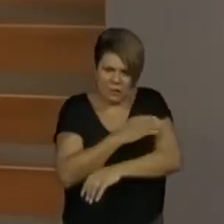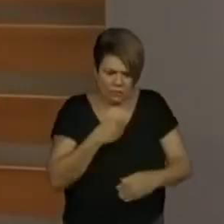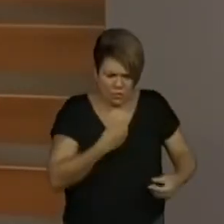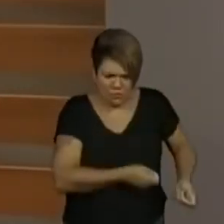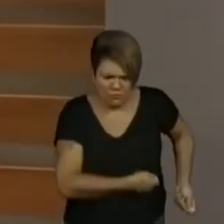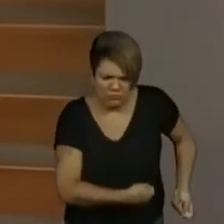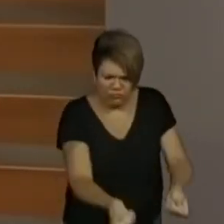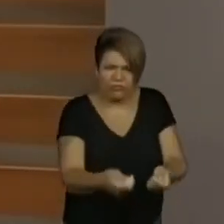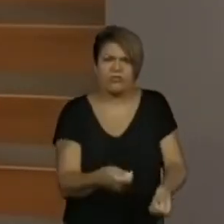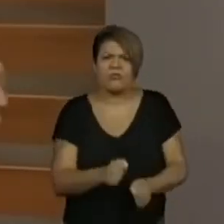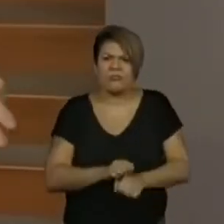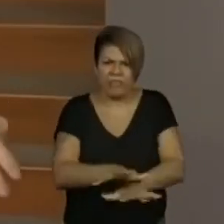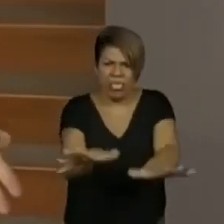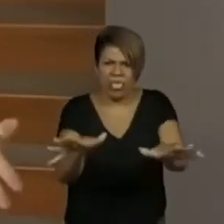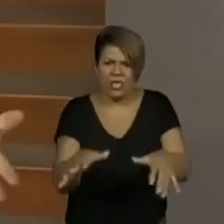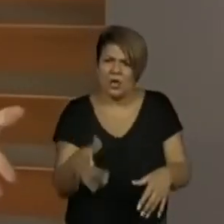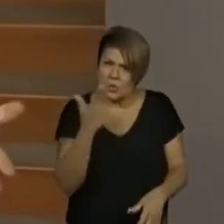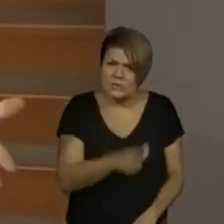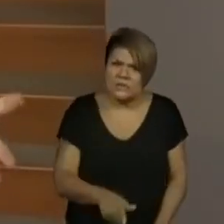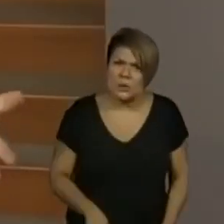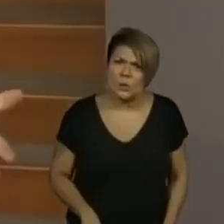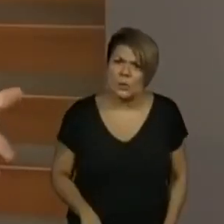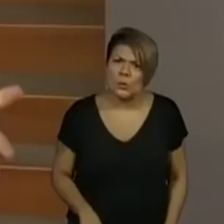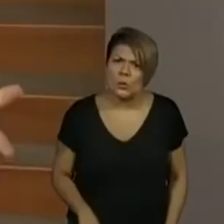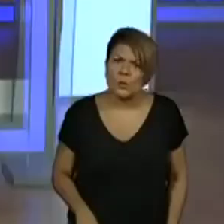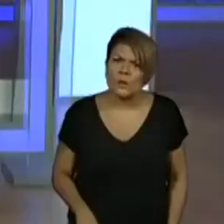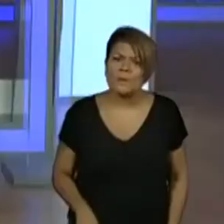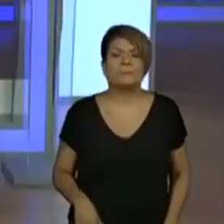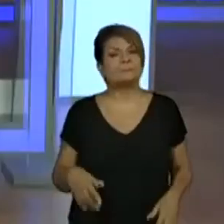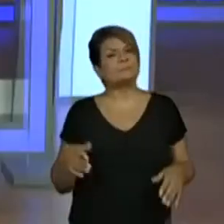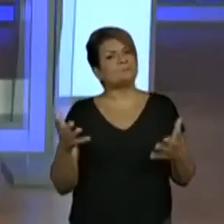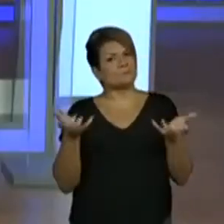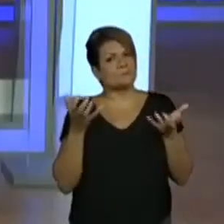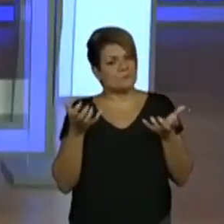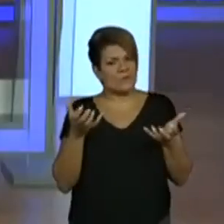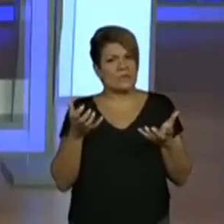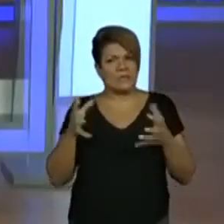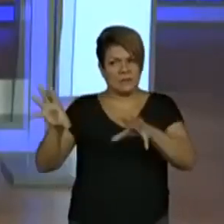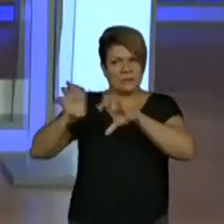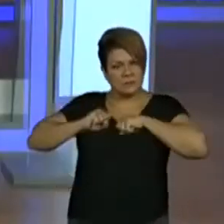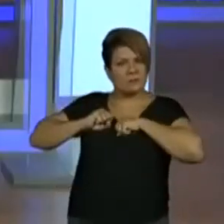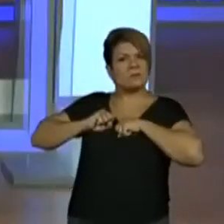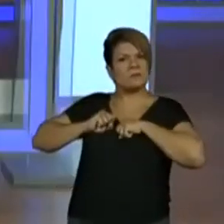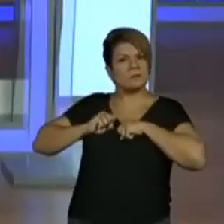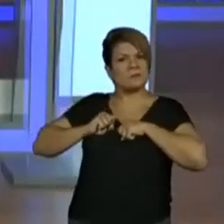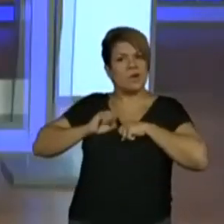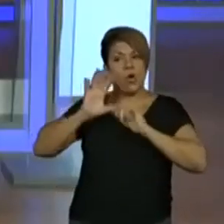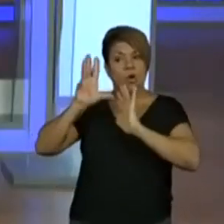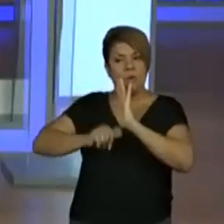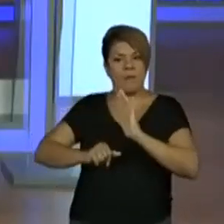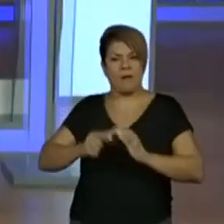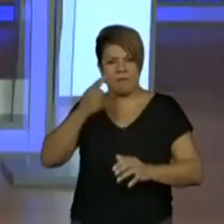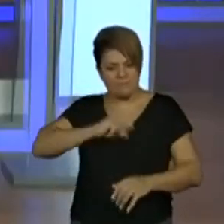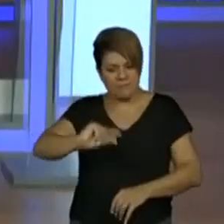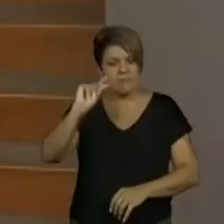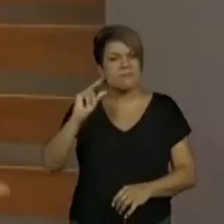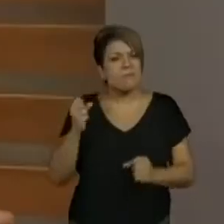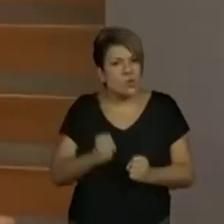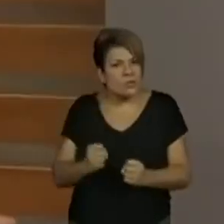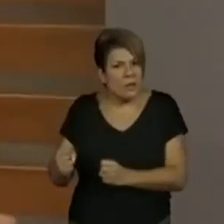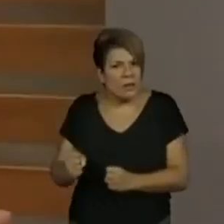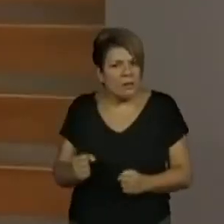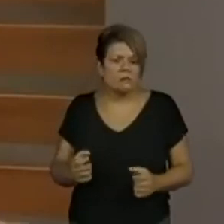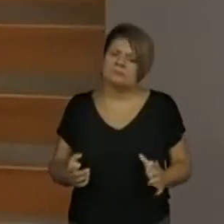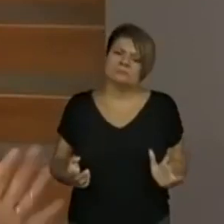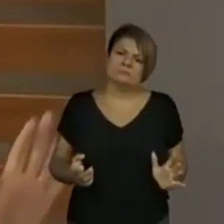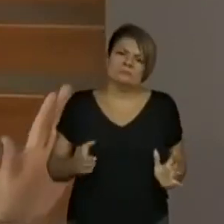verdadeira e estragar tudo? Ele queria os poderes do mago, professores? É, mas aí se ele jogasse a tinta, ele também não ia